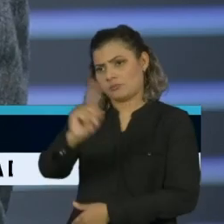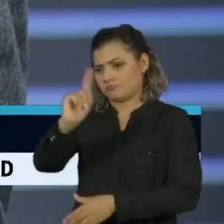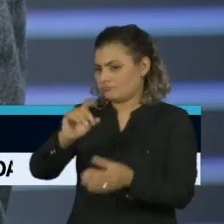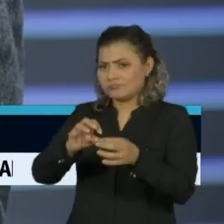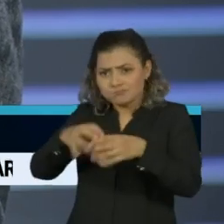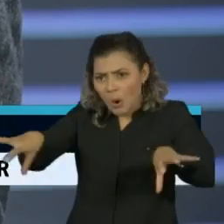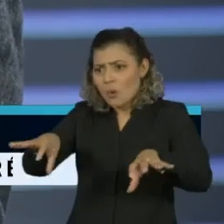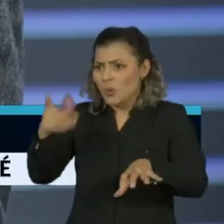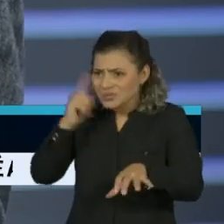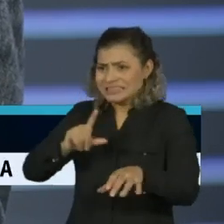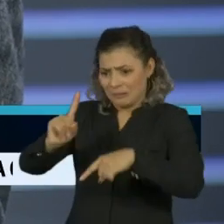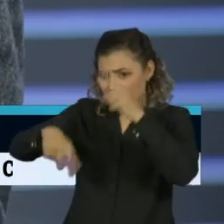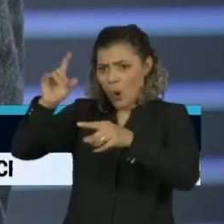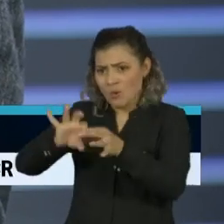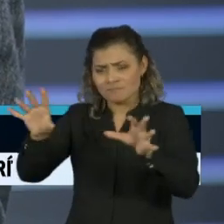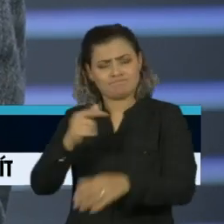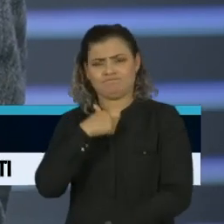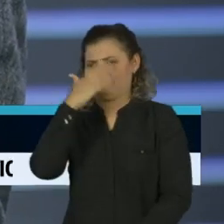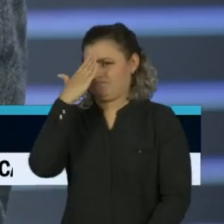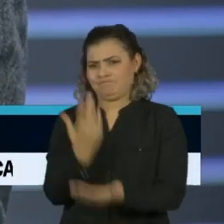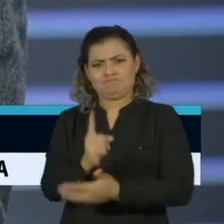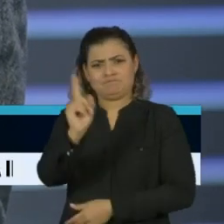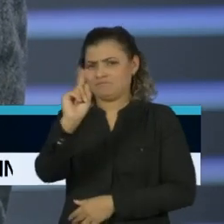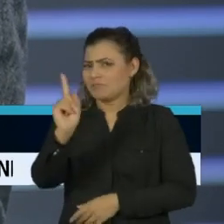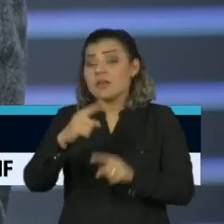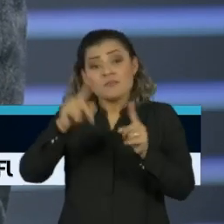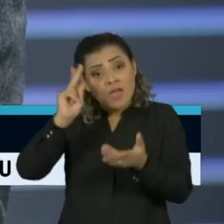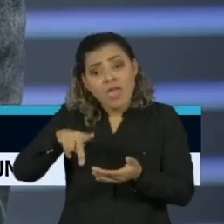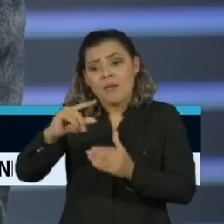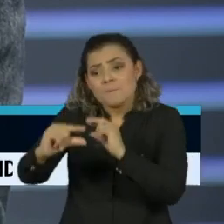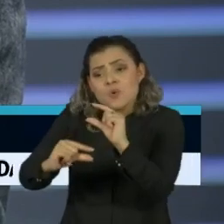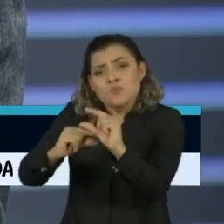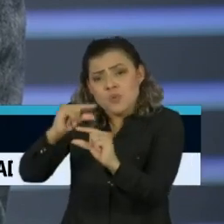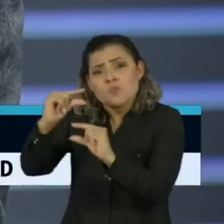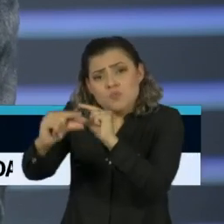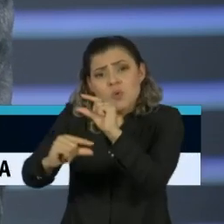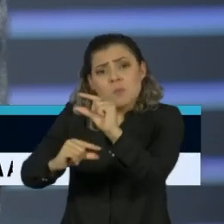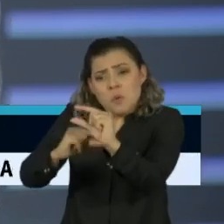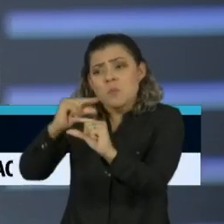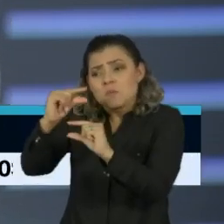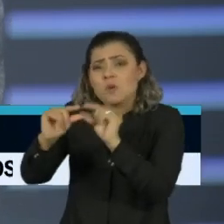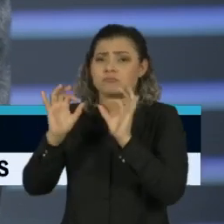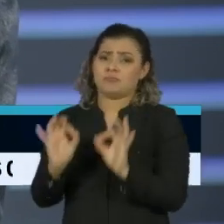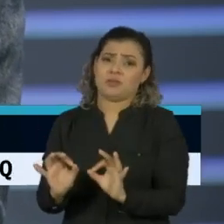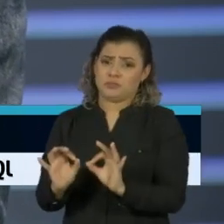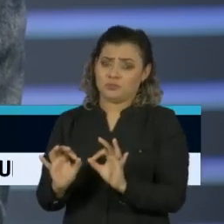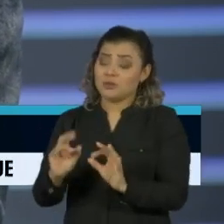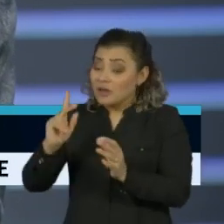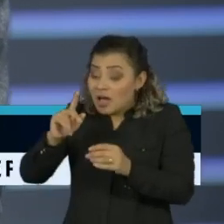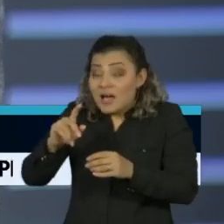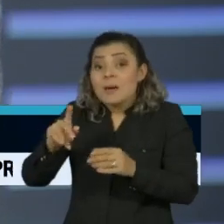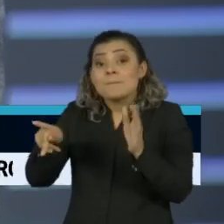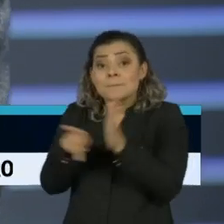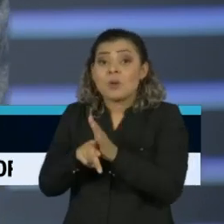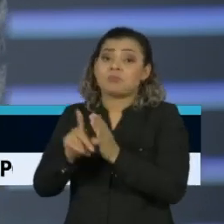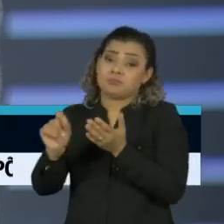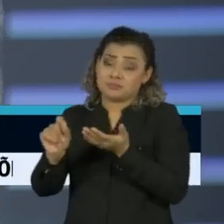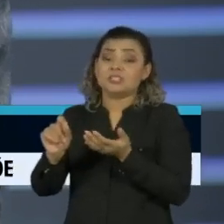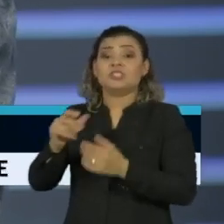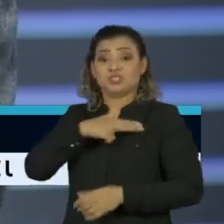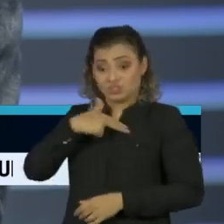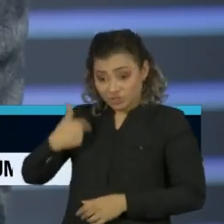É um processo gradativo, crescente. Os próprios chineses da China, mainland